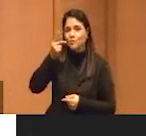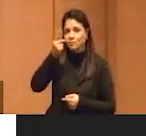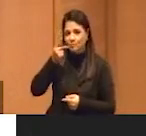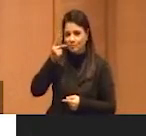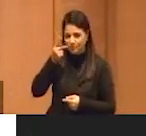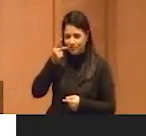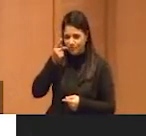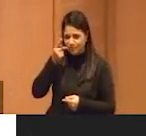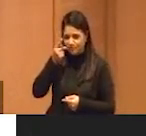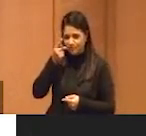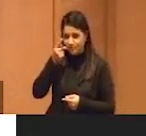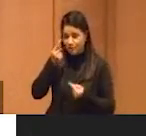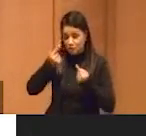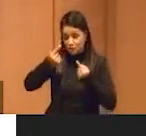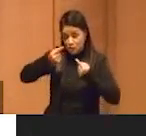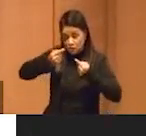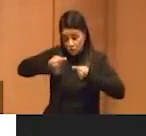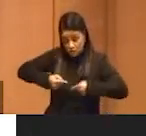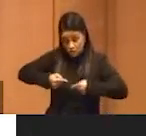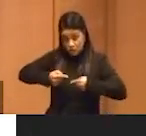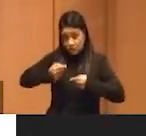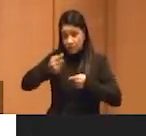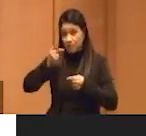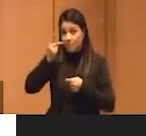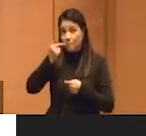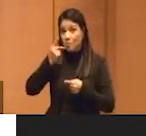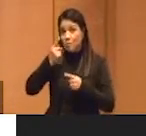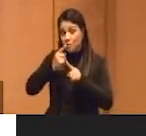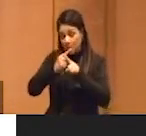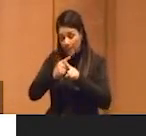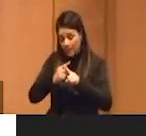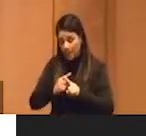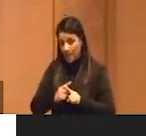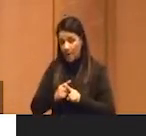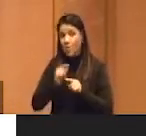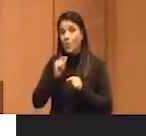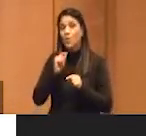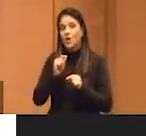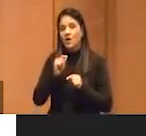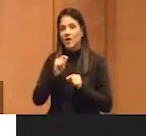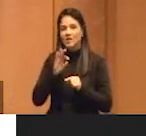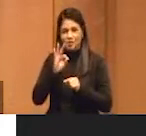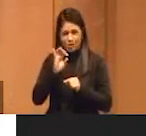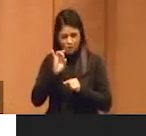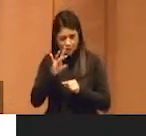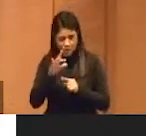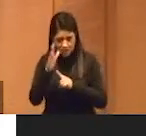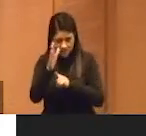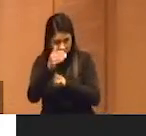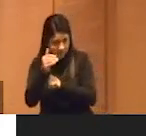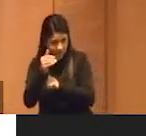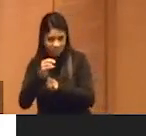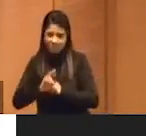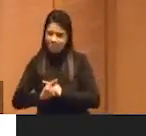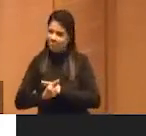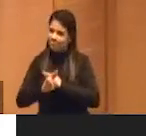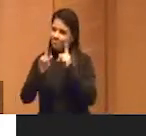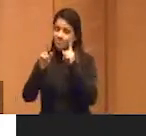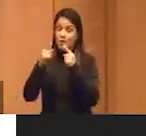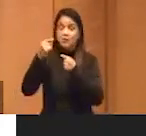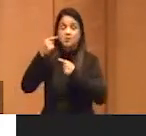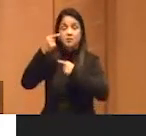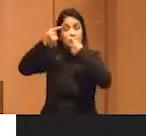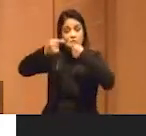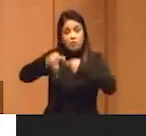mas uma disputa política não apenas sobre a questão tecnológica, mas uma disputa